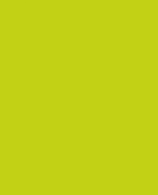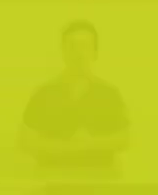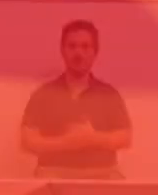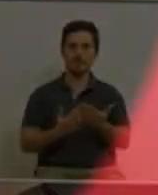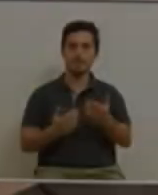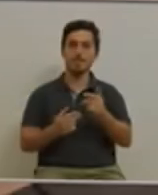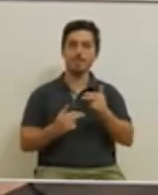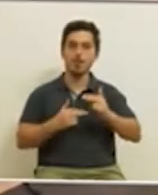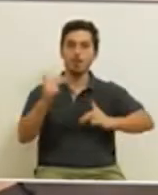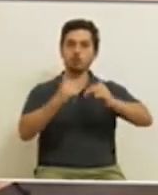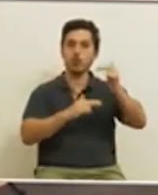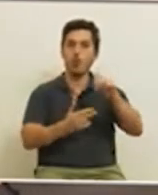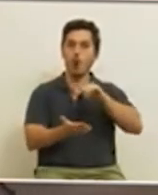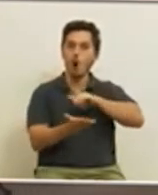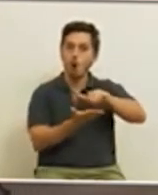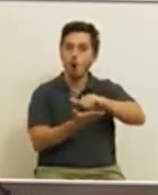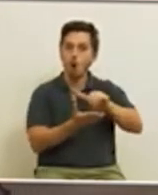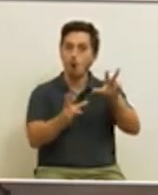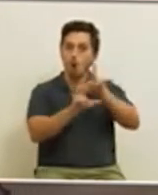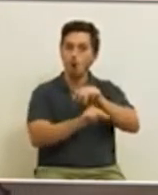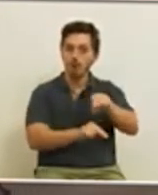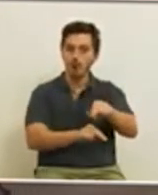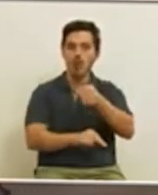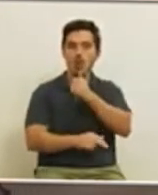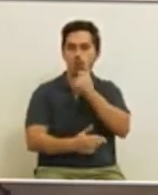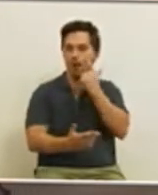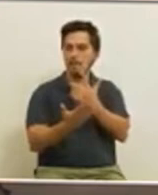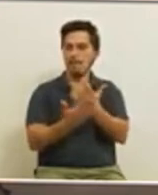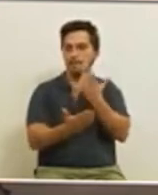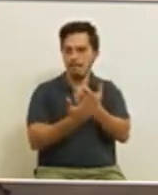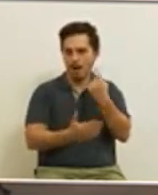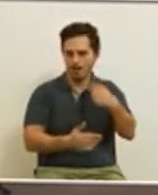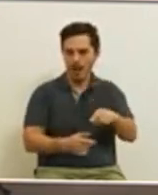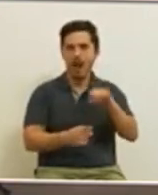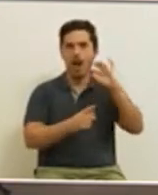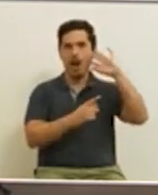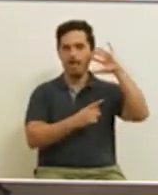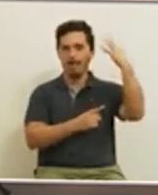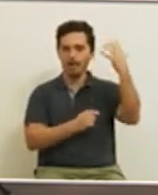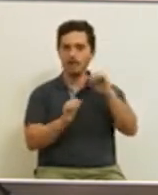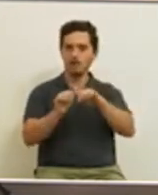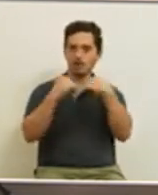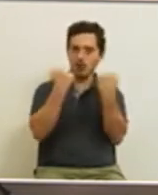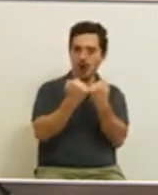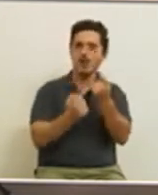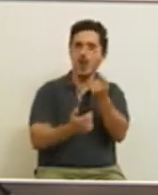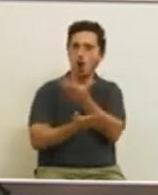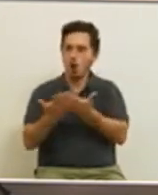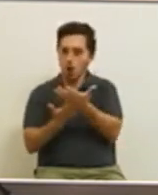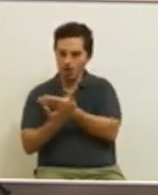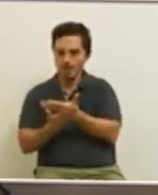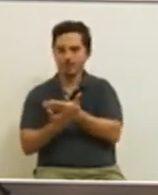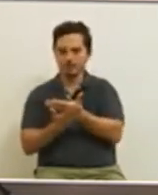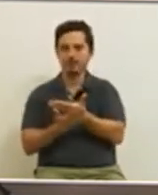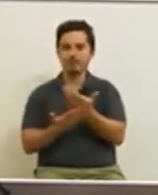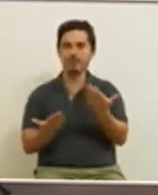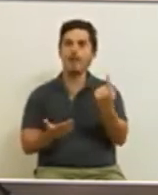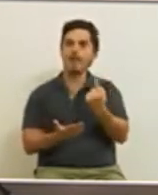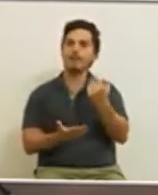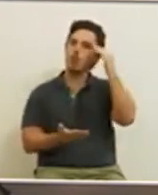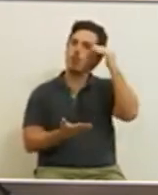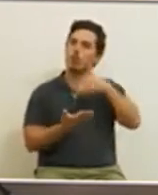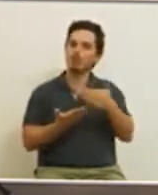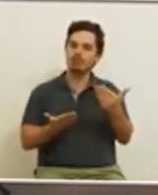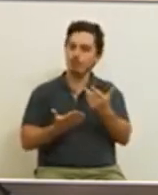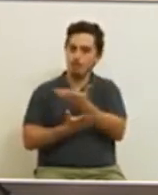A construção do novo aeroporto é uma decisão com impactos ambientais, sociais e económicos que deve resultar de um